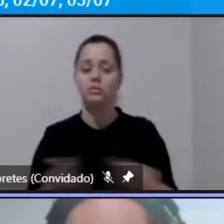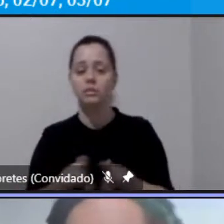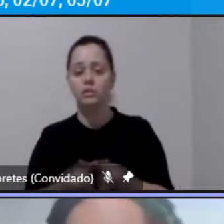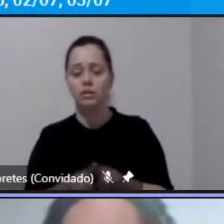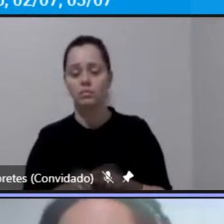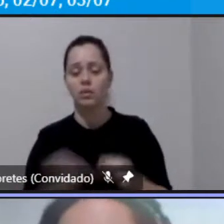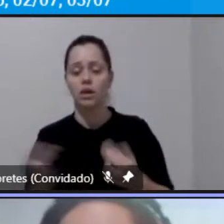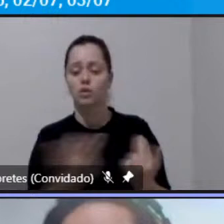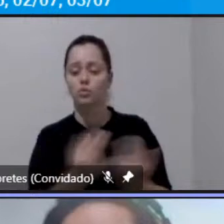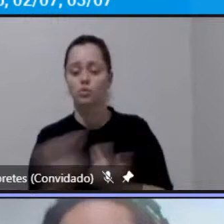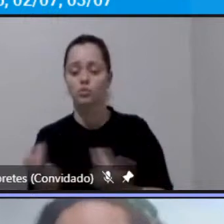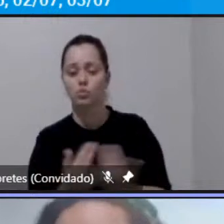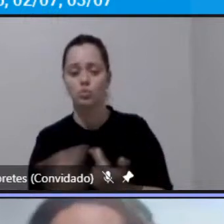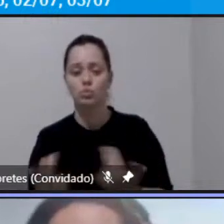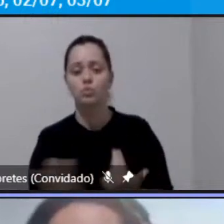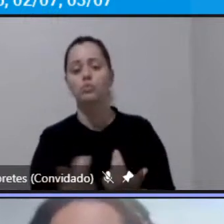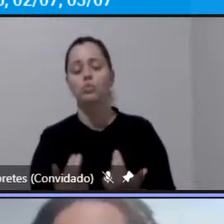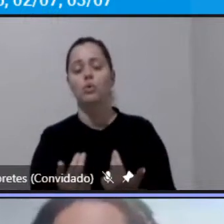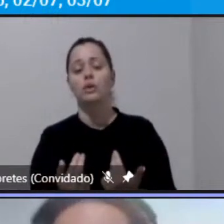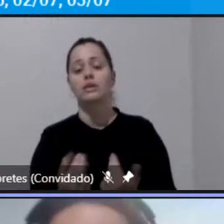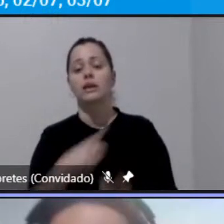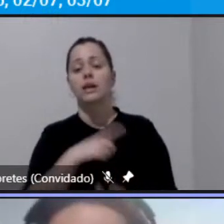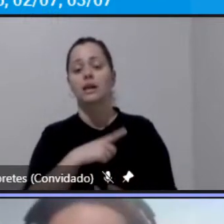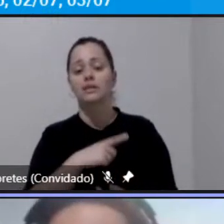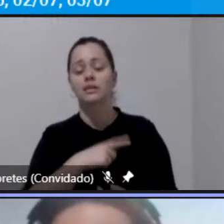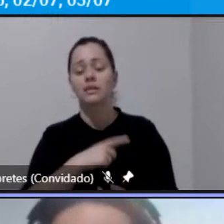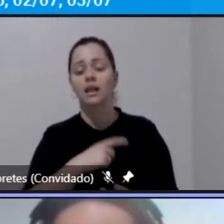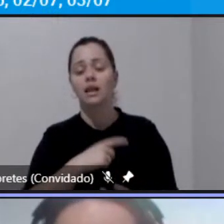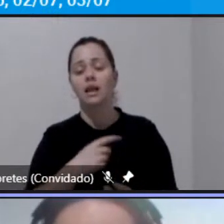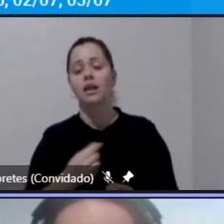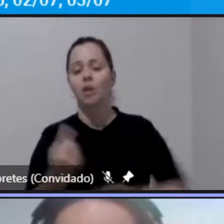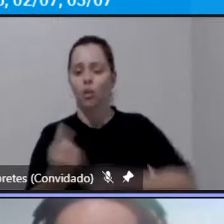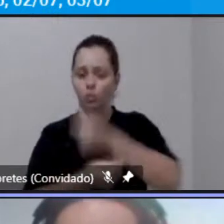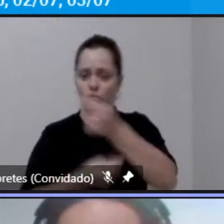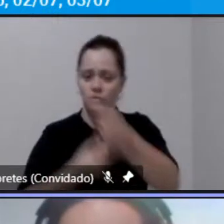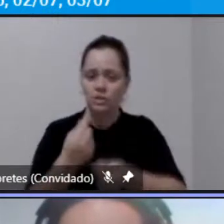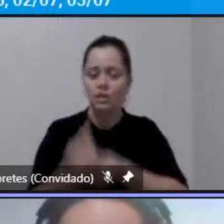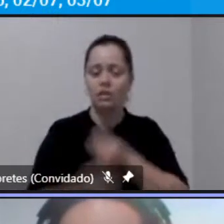dois casos é em relação às condições salariais